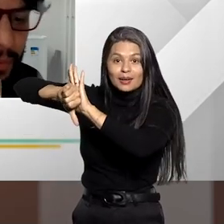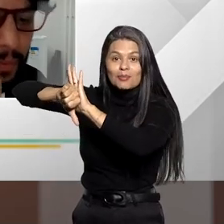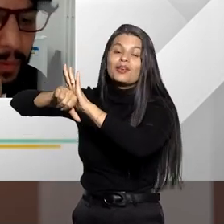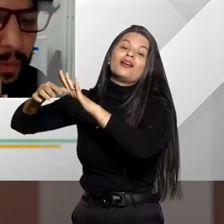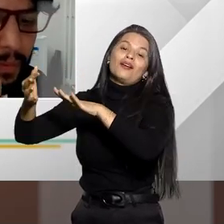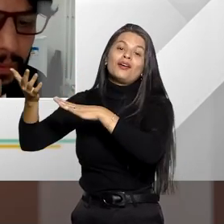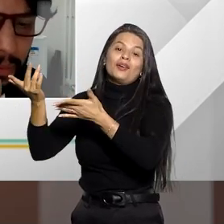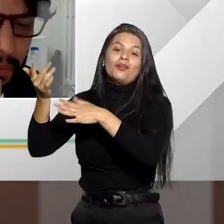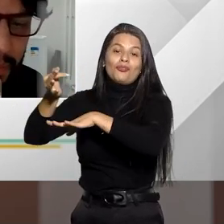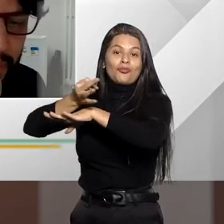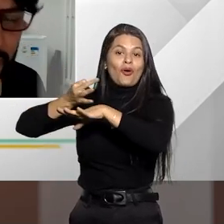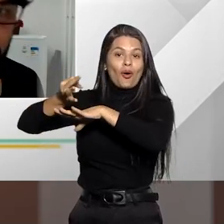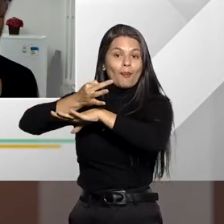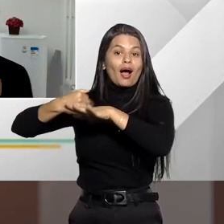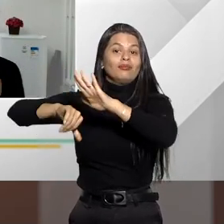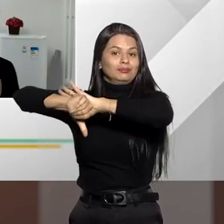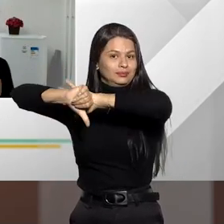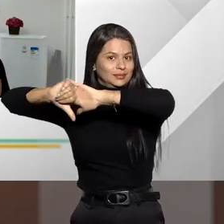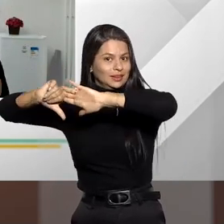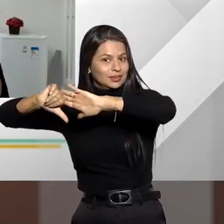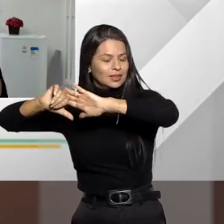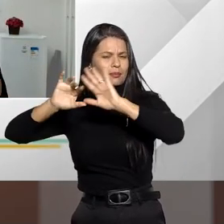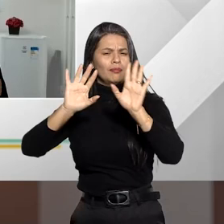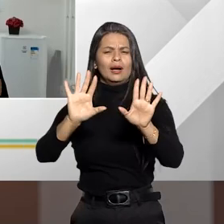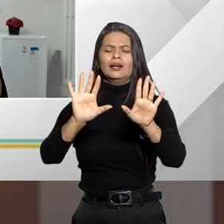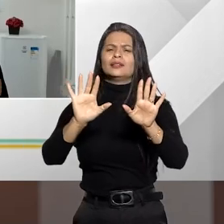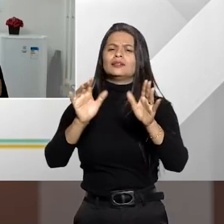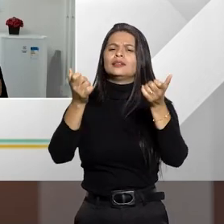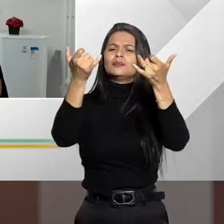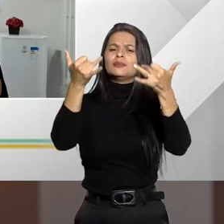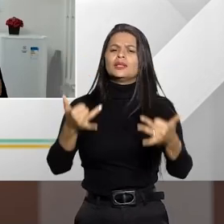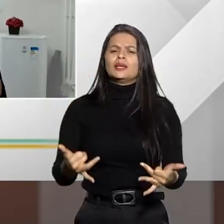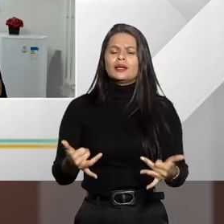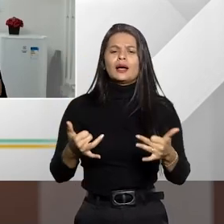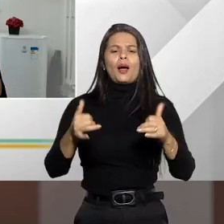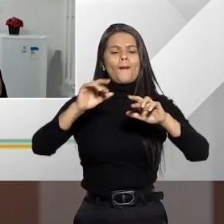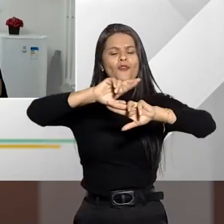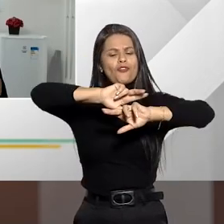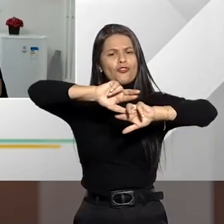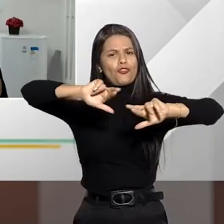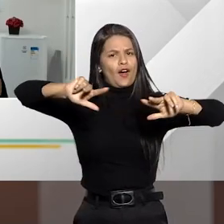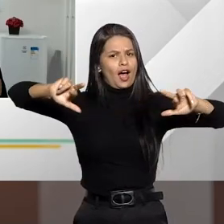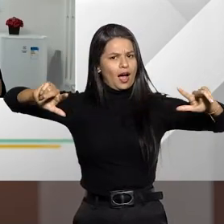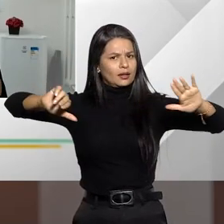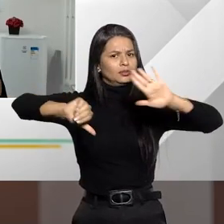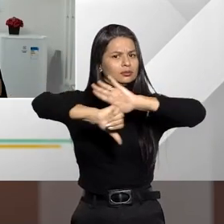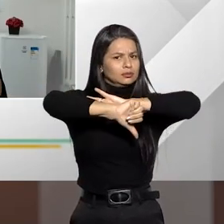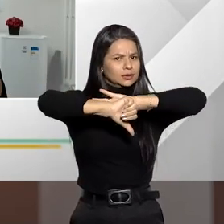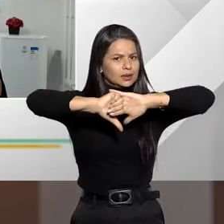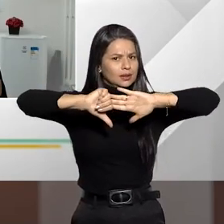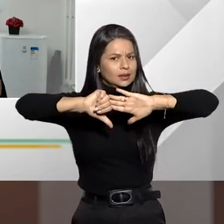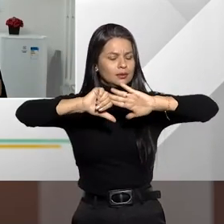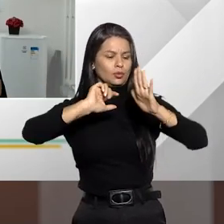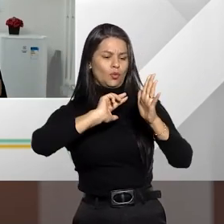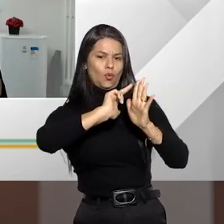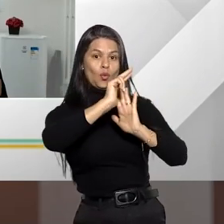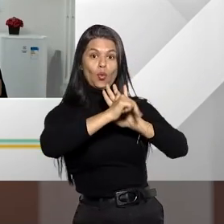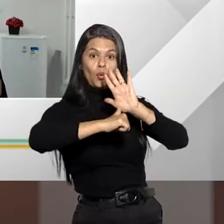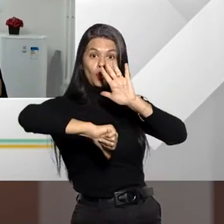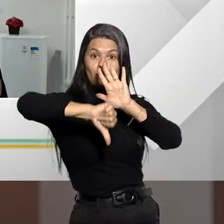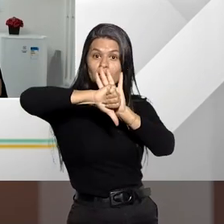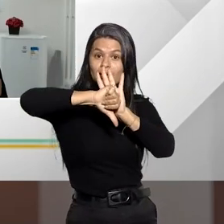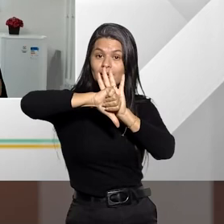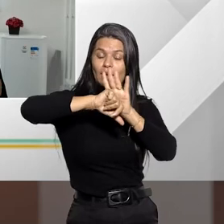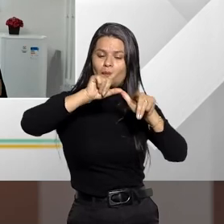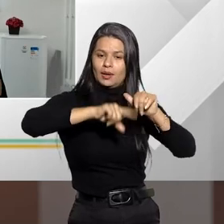continuidade delitiva. Agora, ainda sobre a pluralidade de delitos, que é o concurso material, você, professor Lúcio Valente,